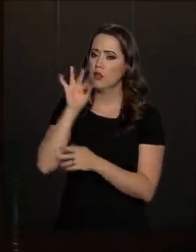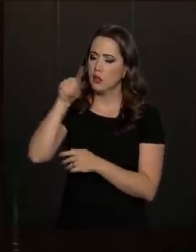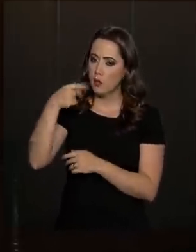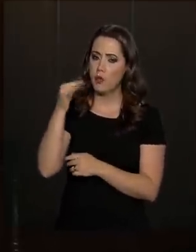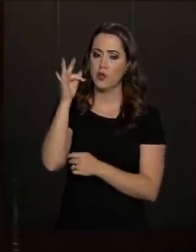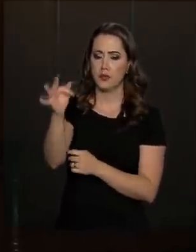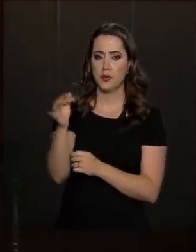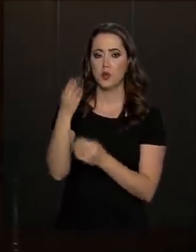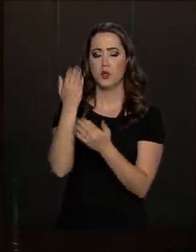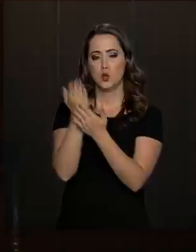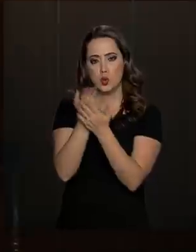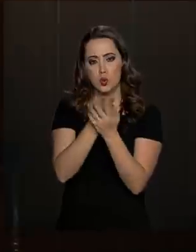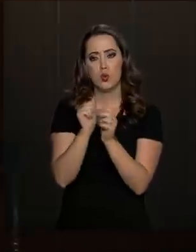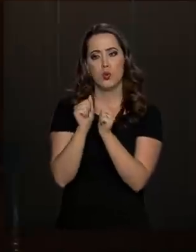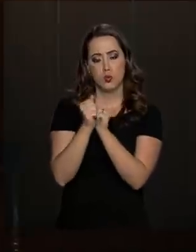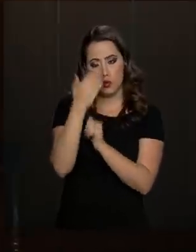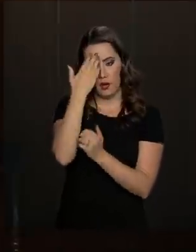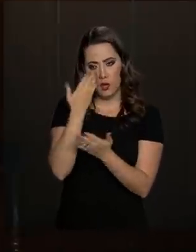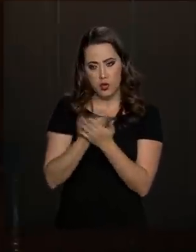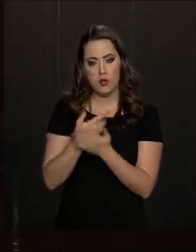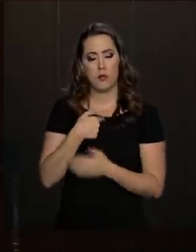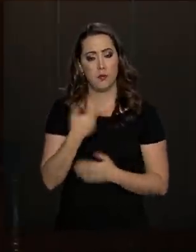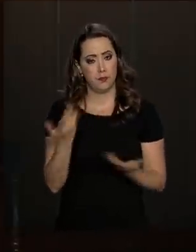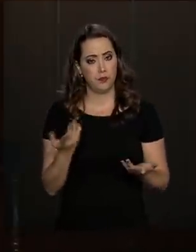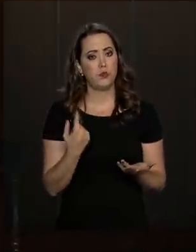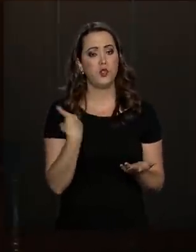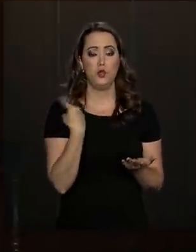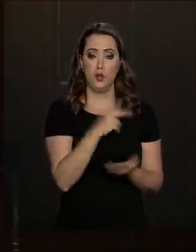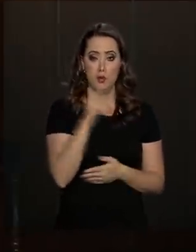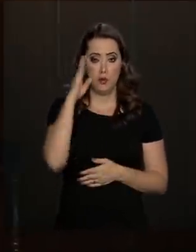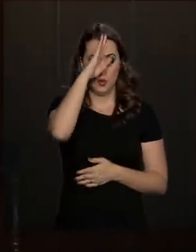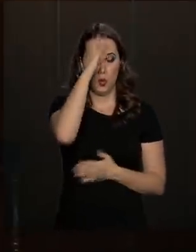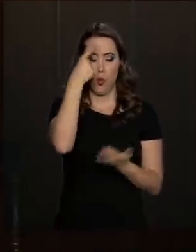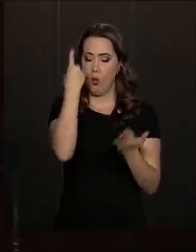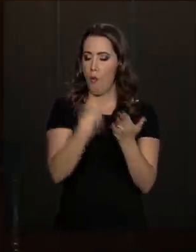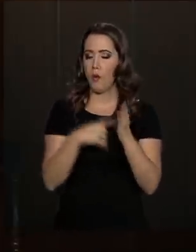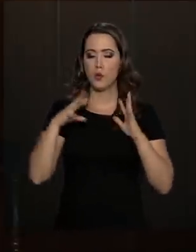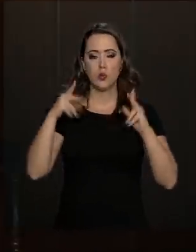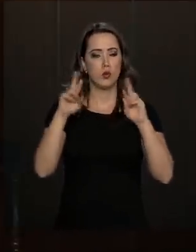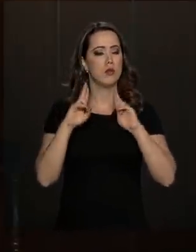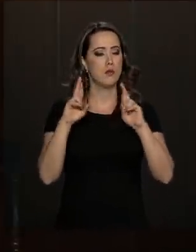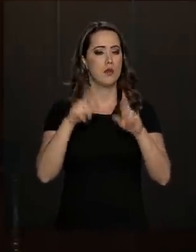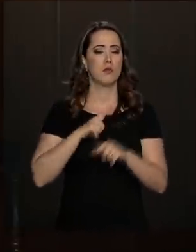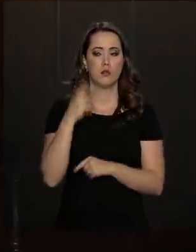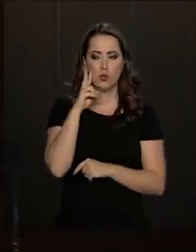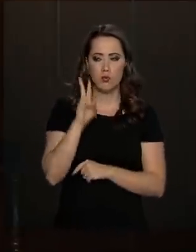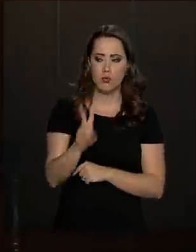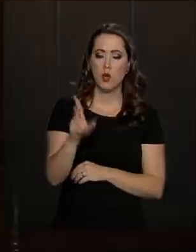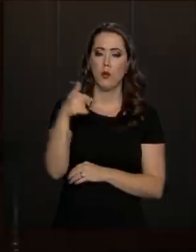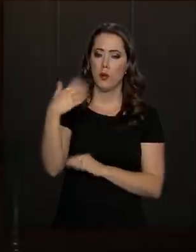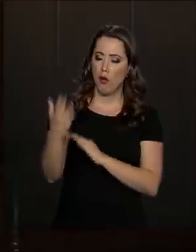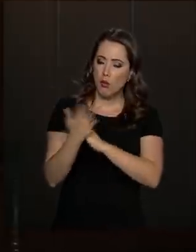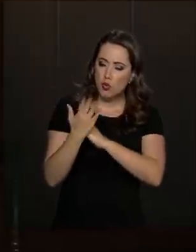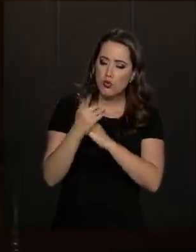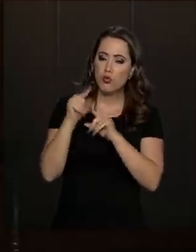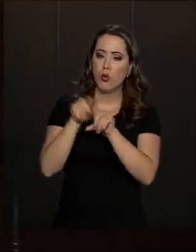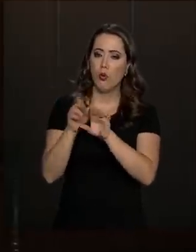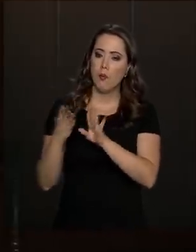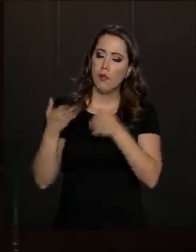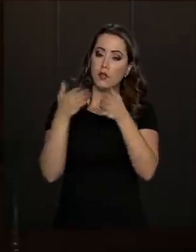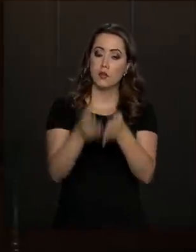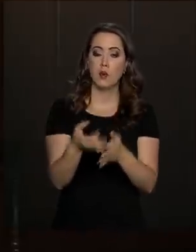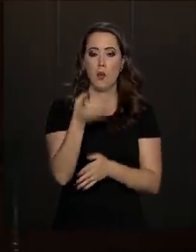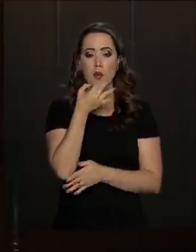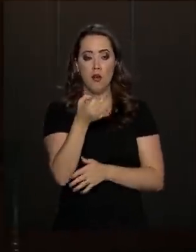nós vamos cuidar disso, confie em mim. E ele cumpriu completamente todas as expectativas que eu tinha, porque deu apoio, participou,